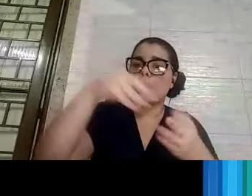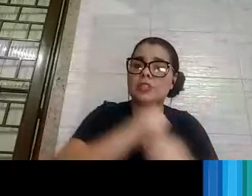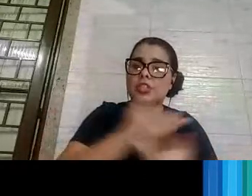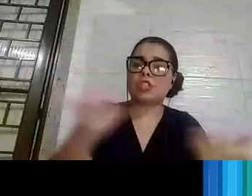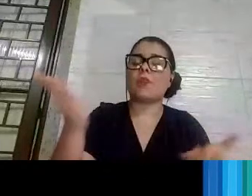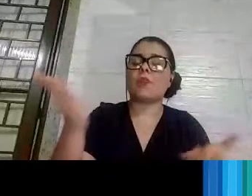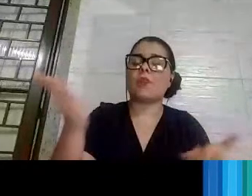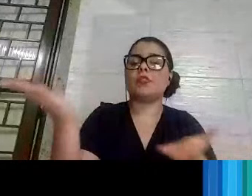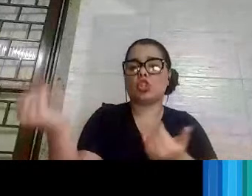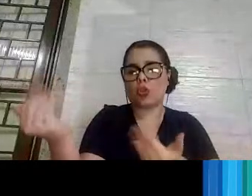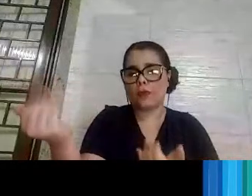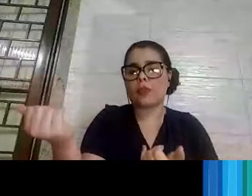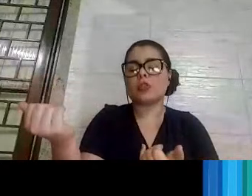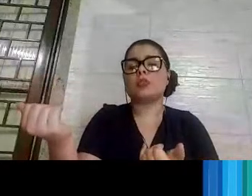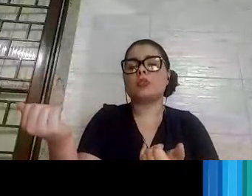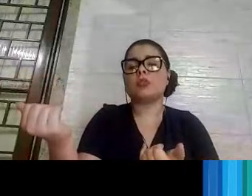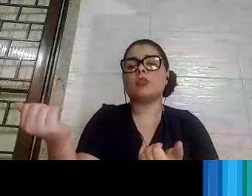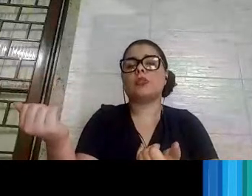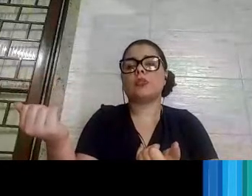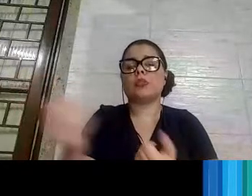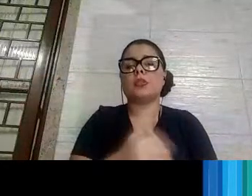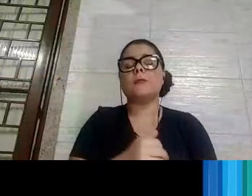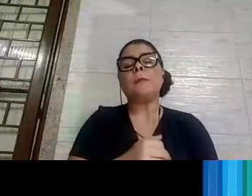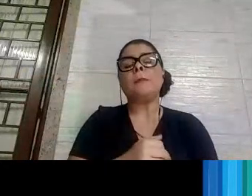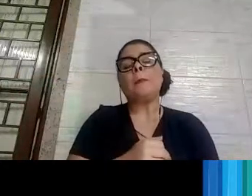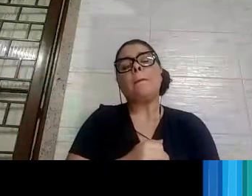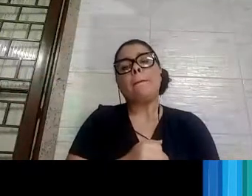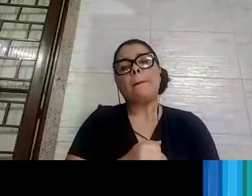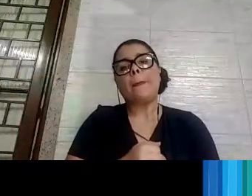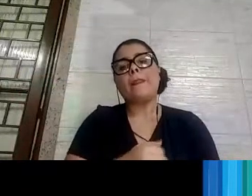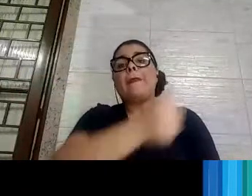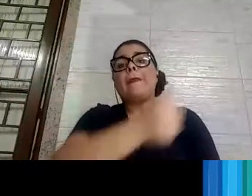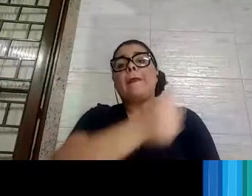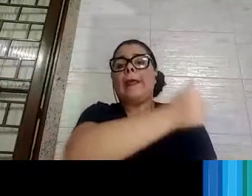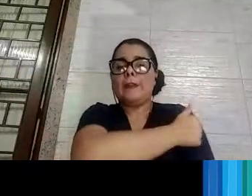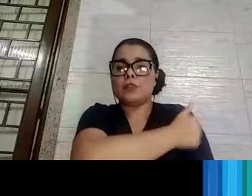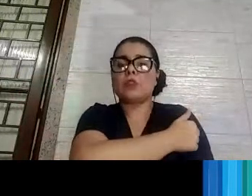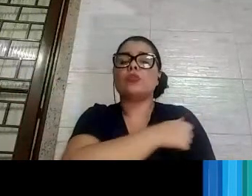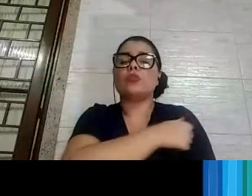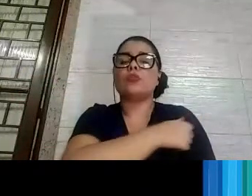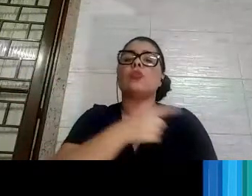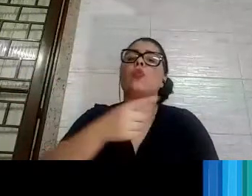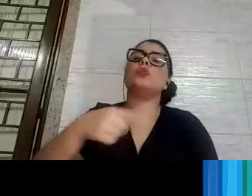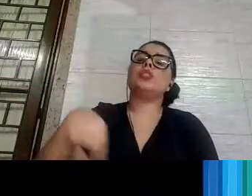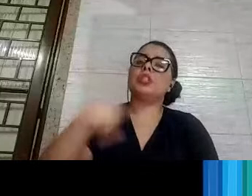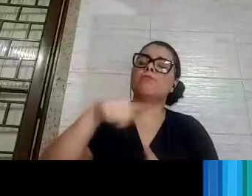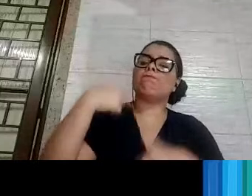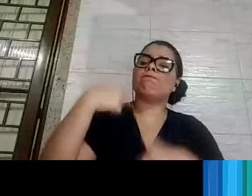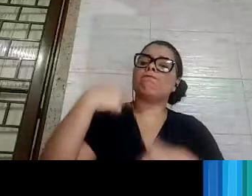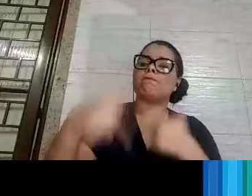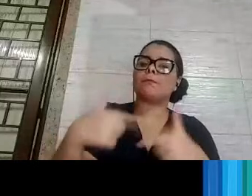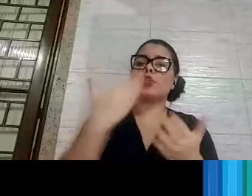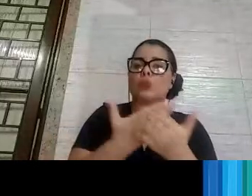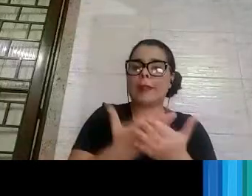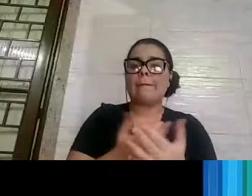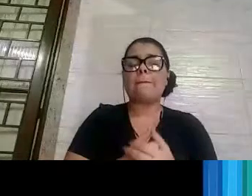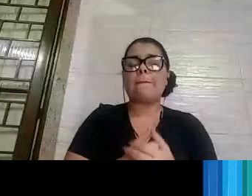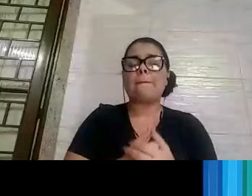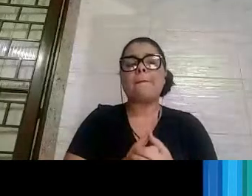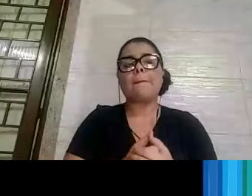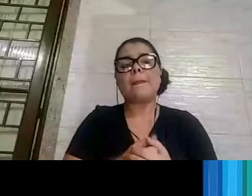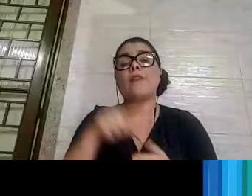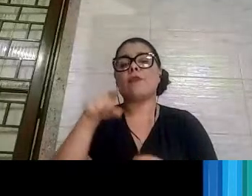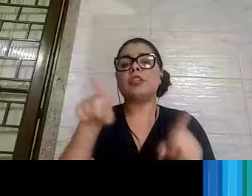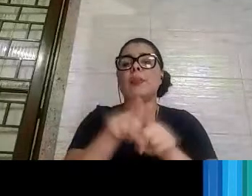jovens, aos meninos e meninas, às pessoas que estão numa idade difícil da vida, vocês têm que dar